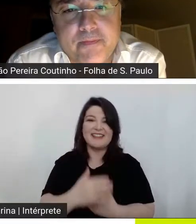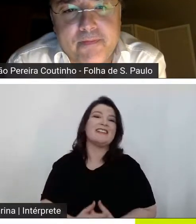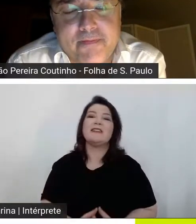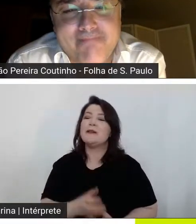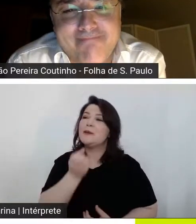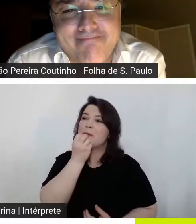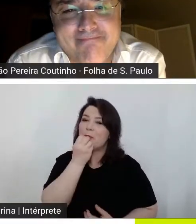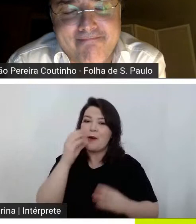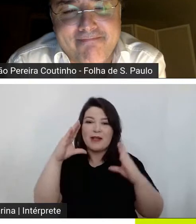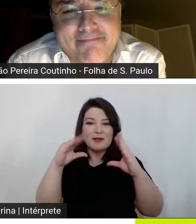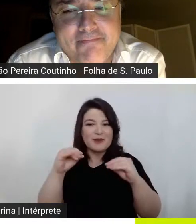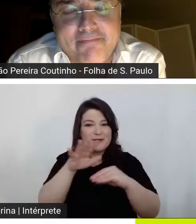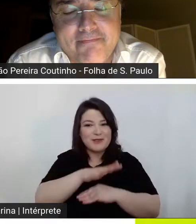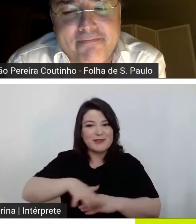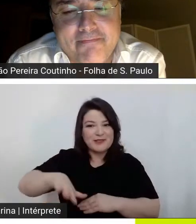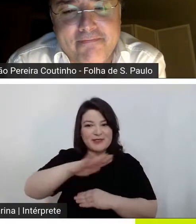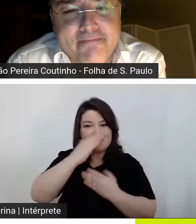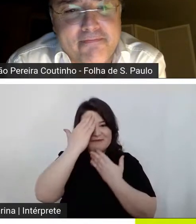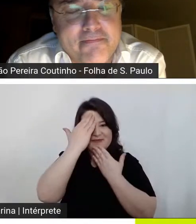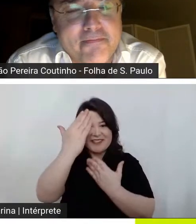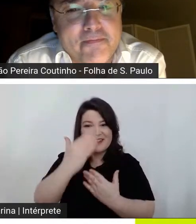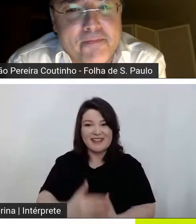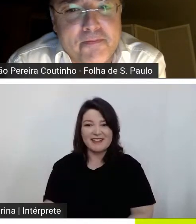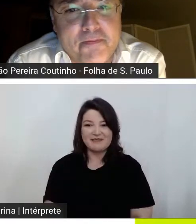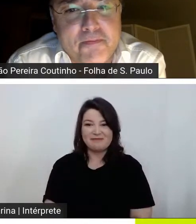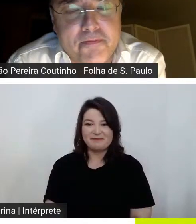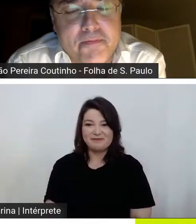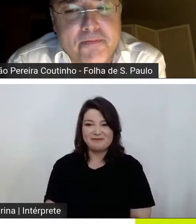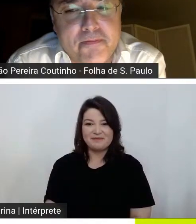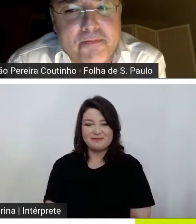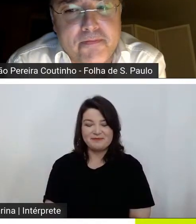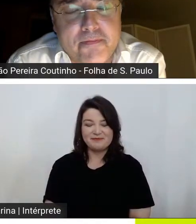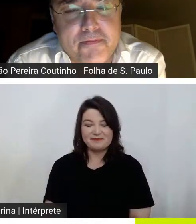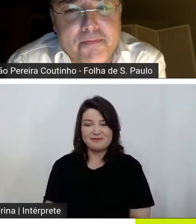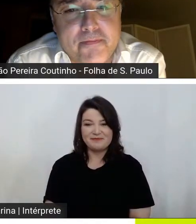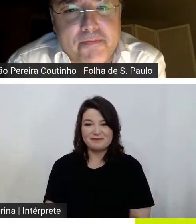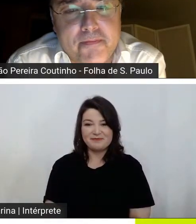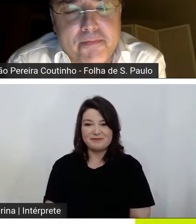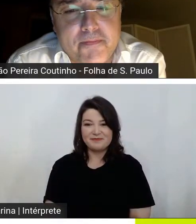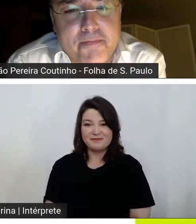noite boa noite então obrigada e aí Obrigado.